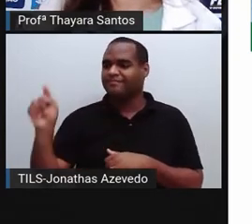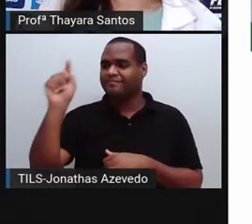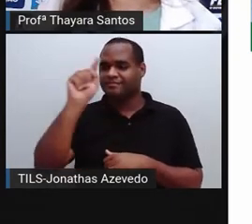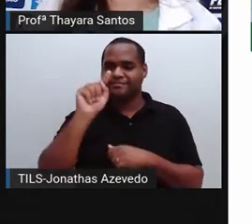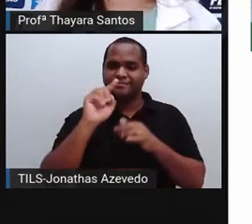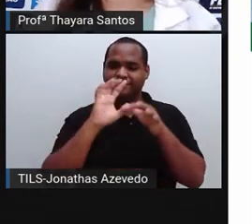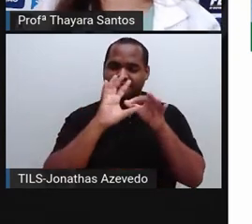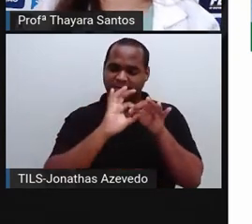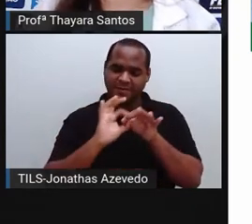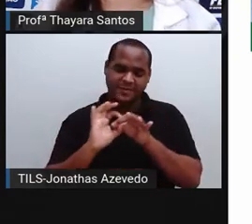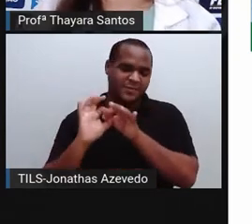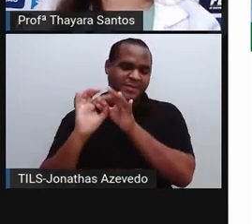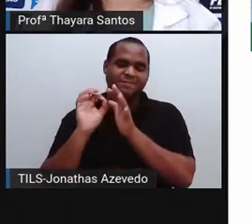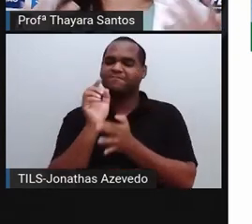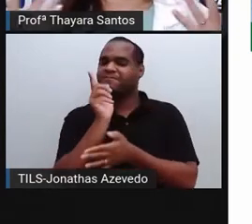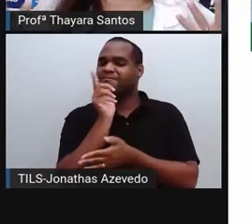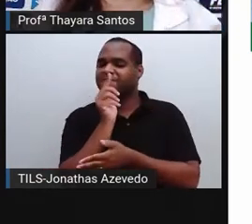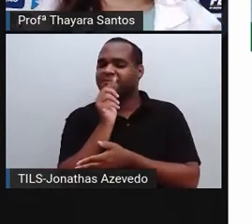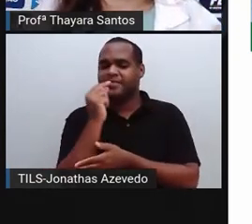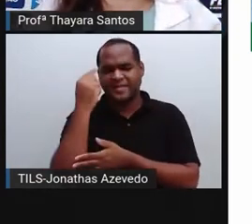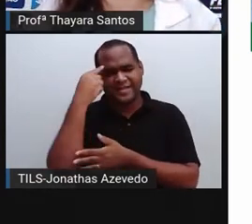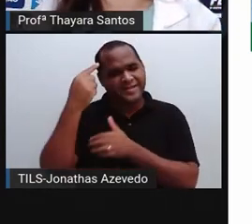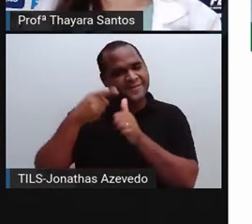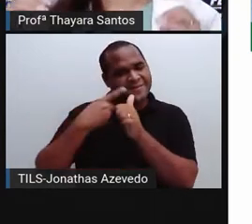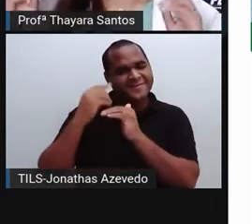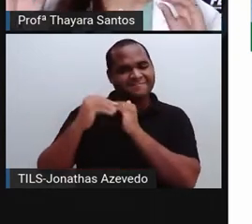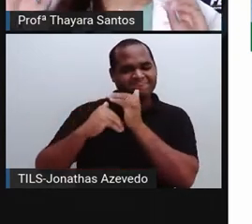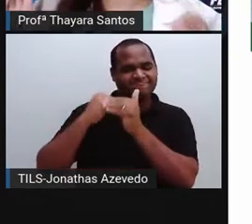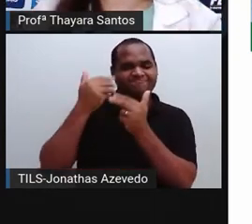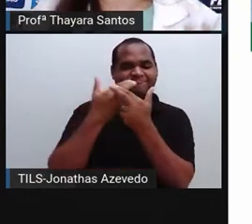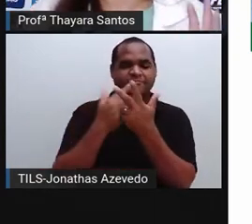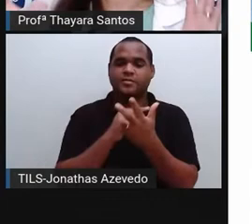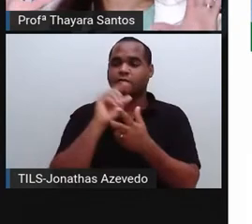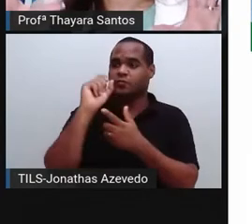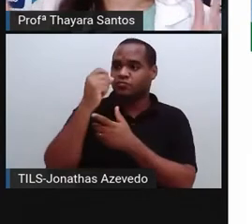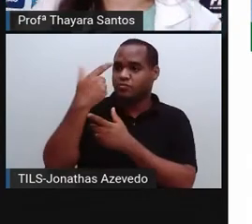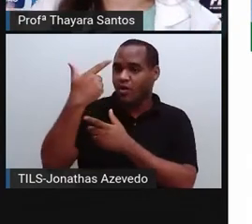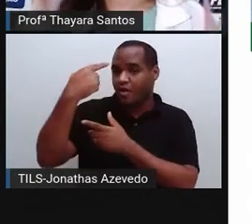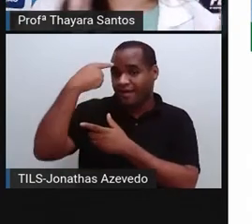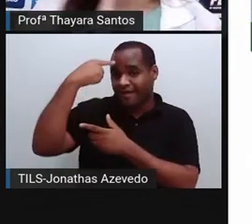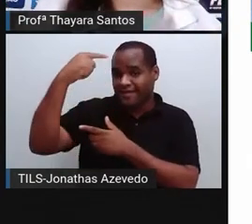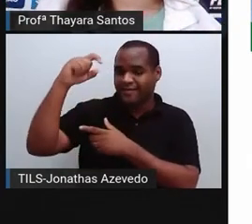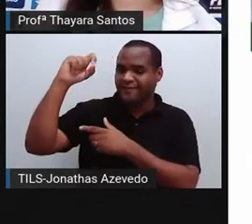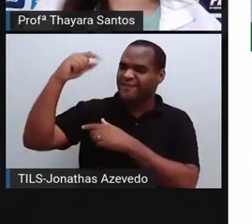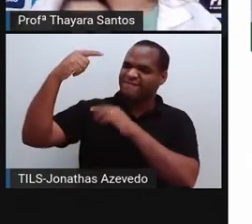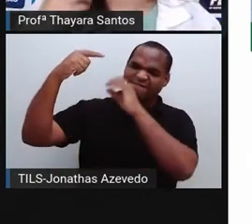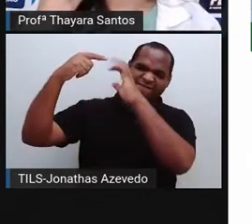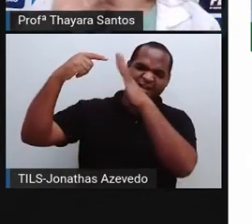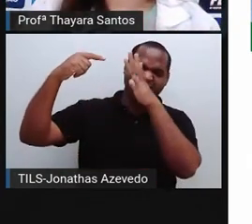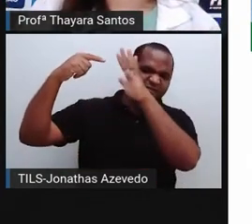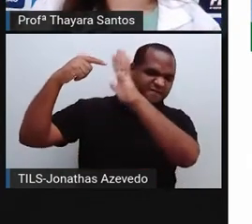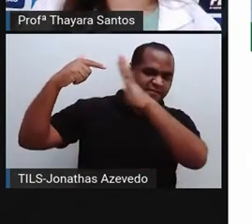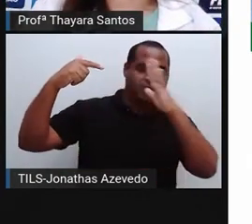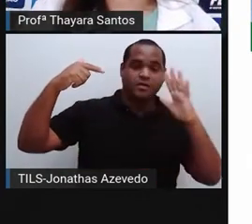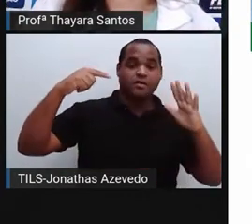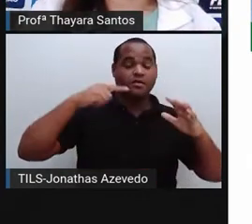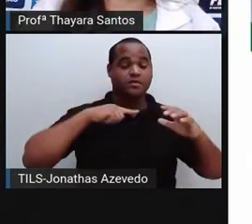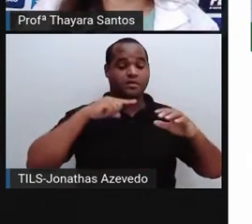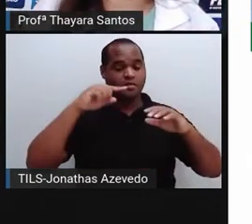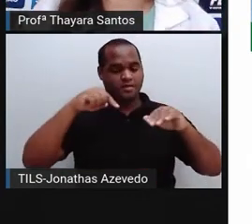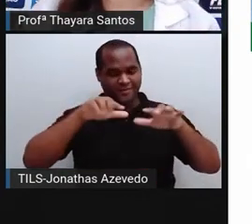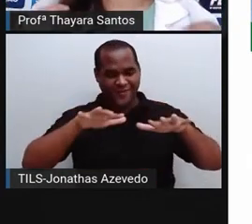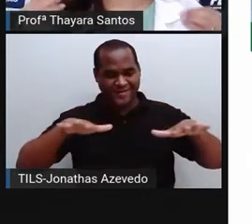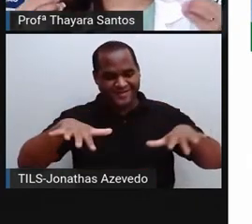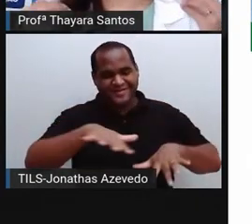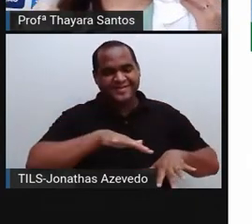água. O ciclo da água é aquele processo todo. O sol emite a radiação sob os reservatórios de